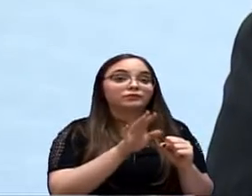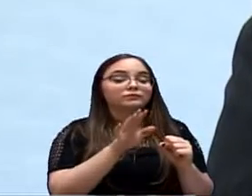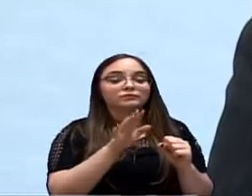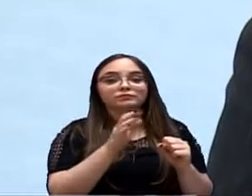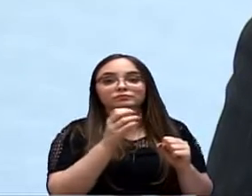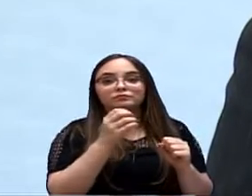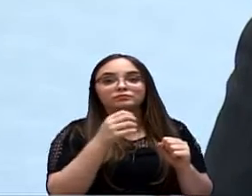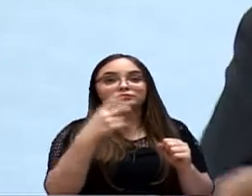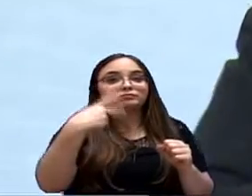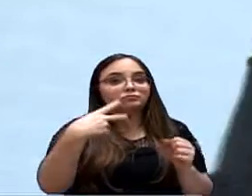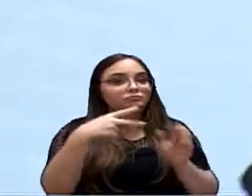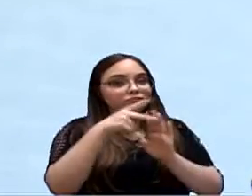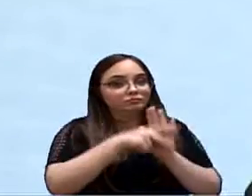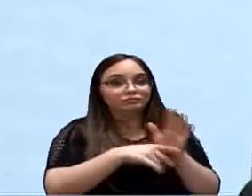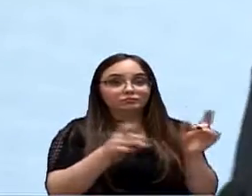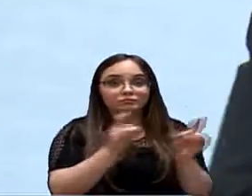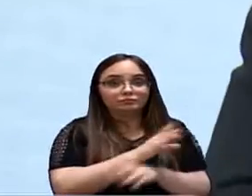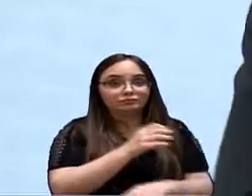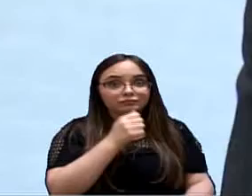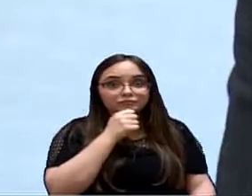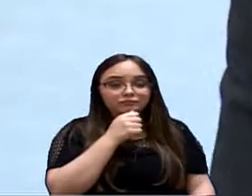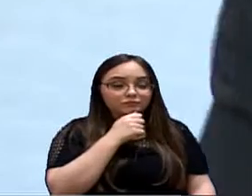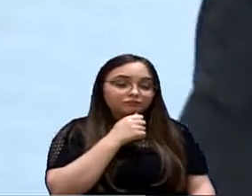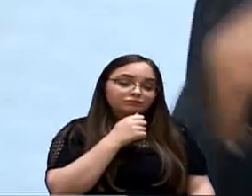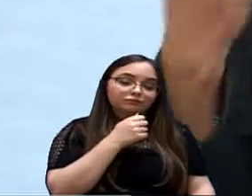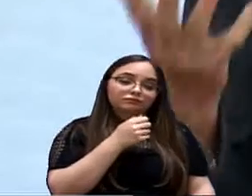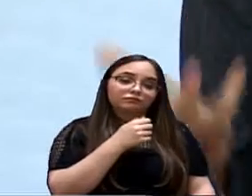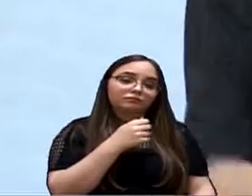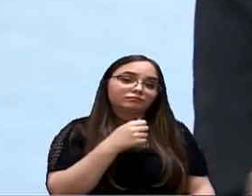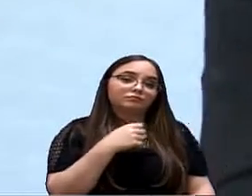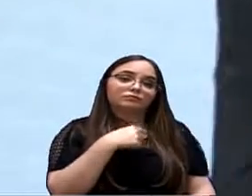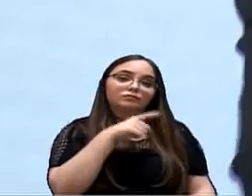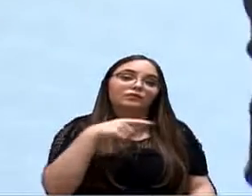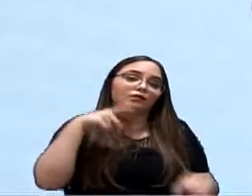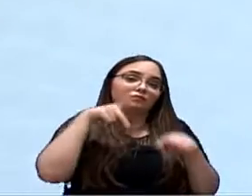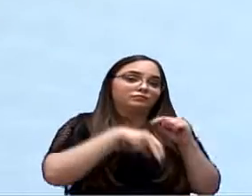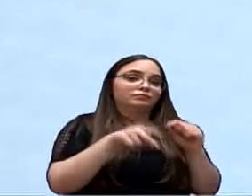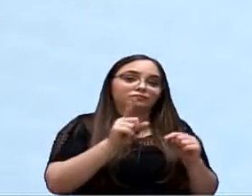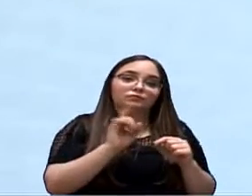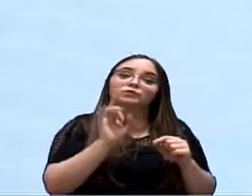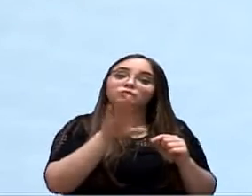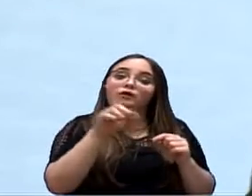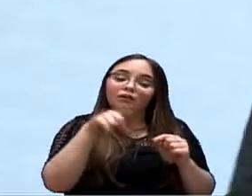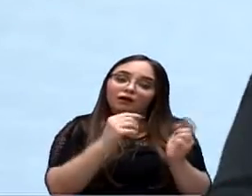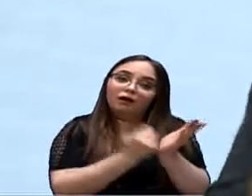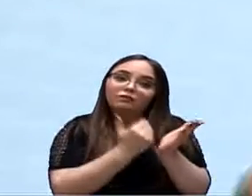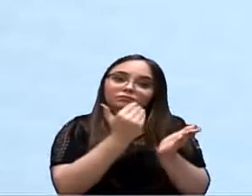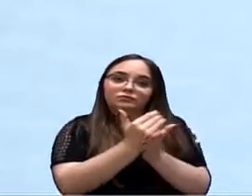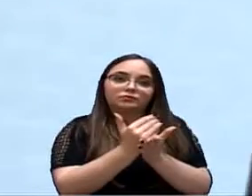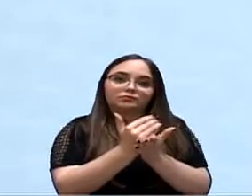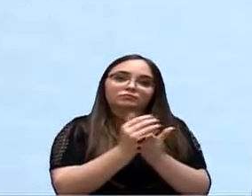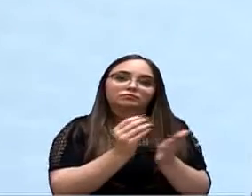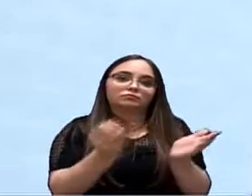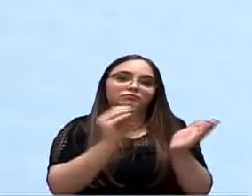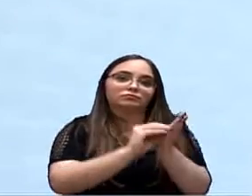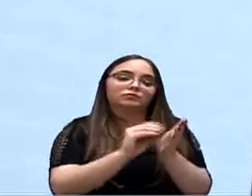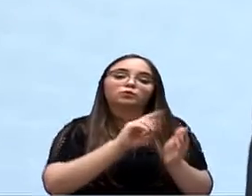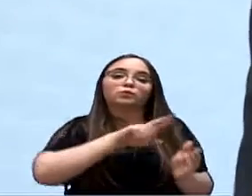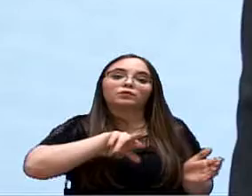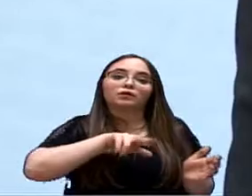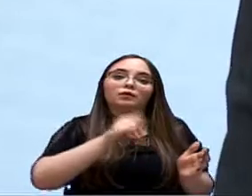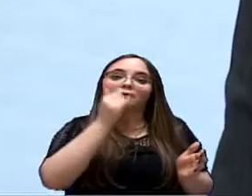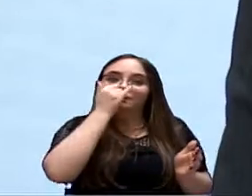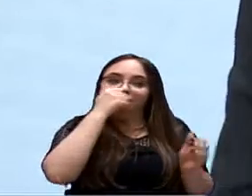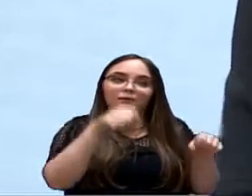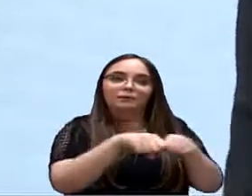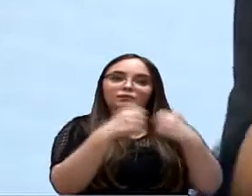segundo projeto, o projeto sair, não nos, é que o senhor falou, não impede, isso vem agregar, não vem prejudicar. O